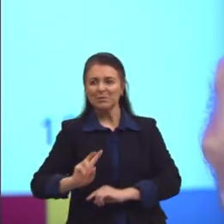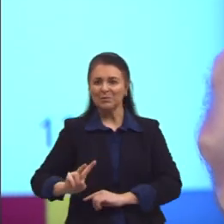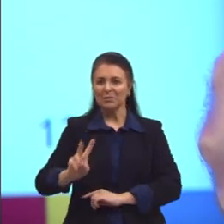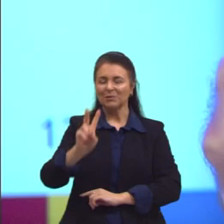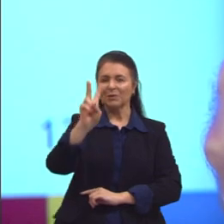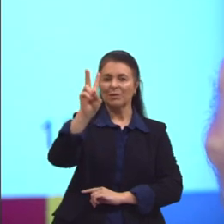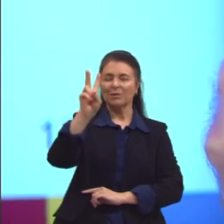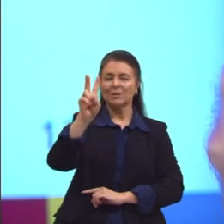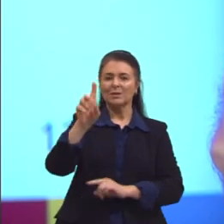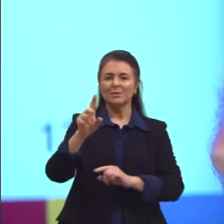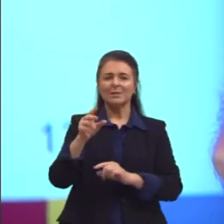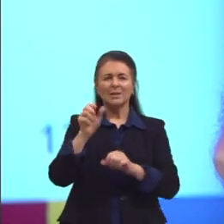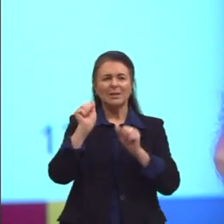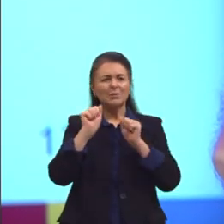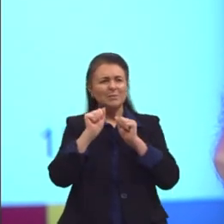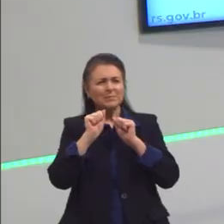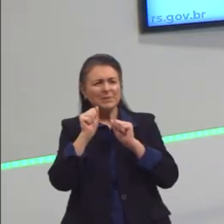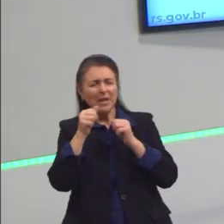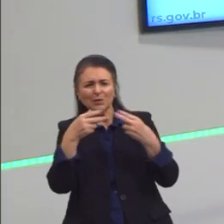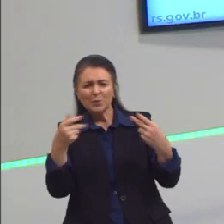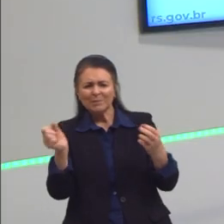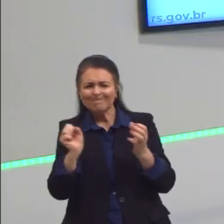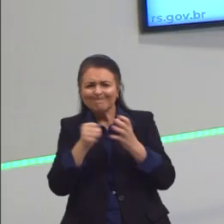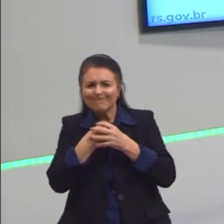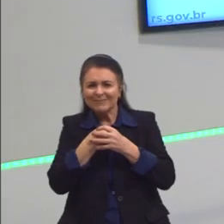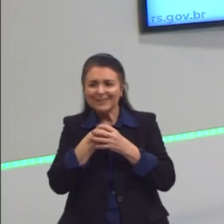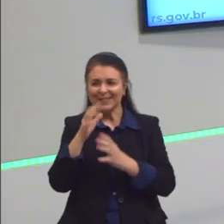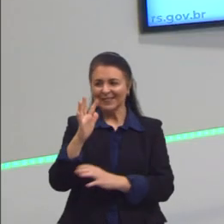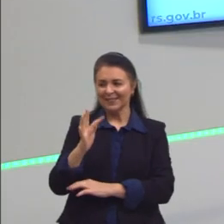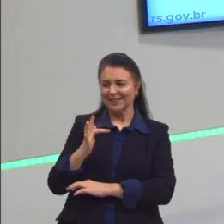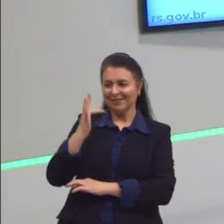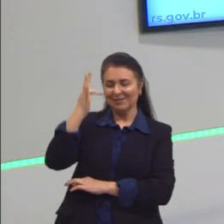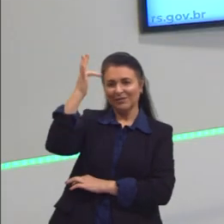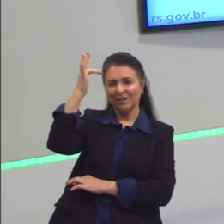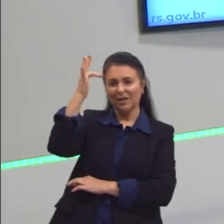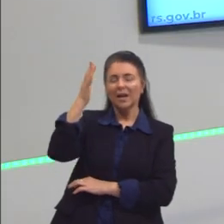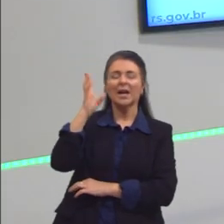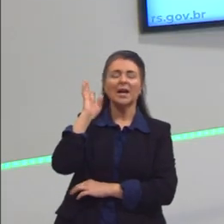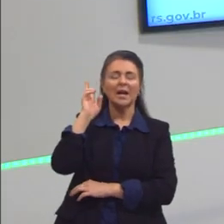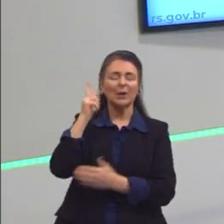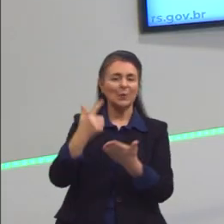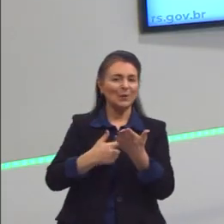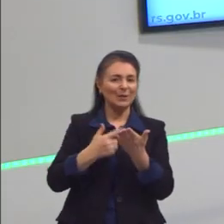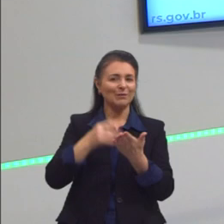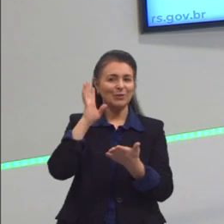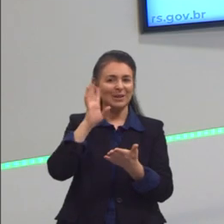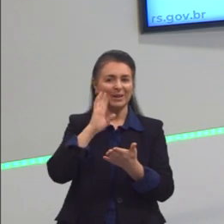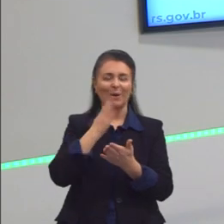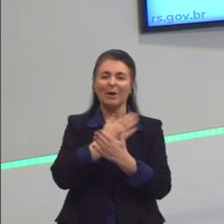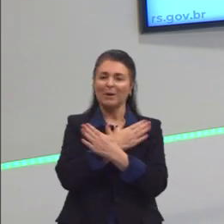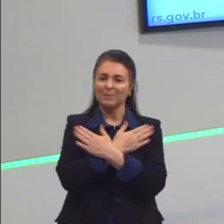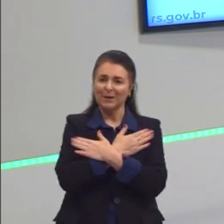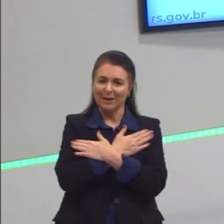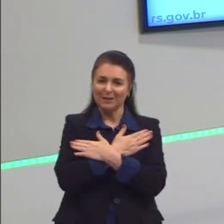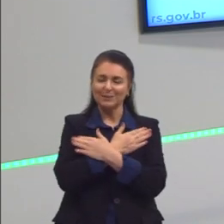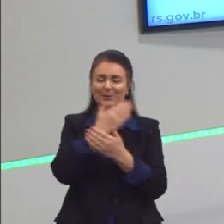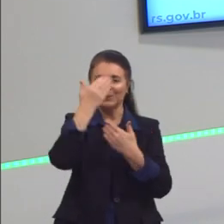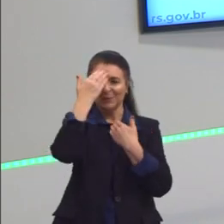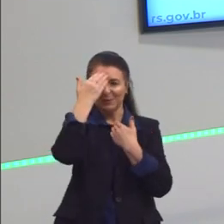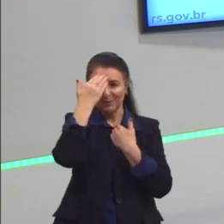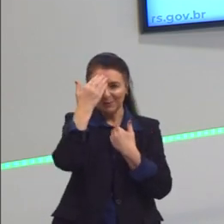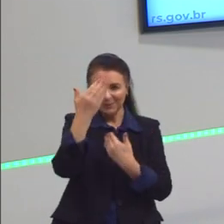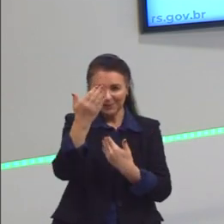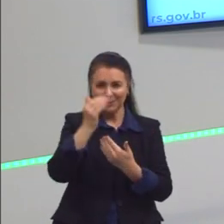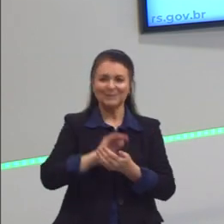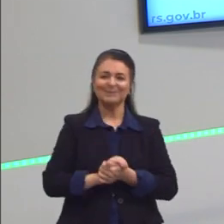e os mistérios, digamos assim, da filosofia, esse livro vai ser bacana para te ajudar. Um grande abraço, muito obrigado por